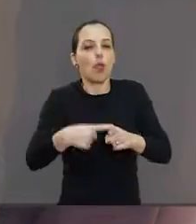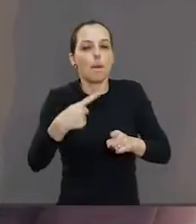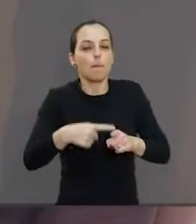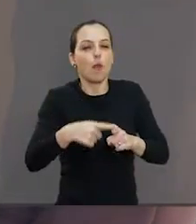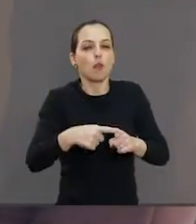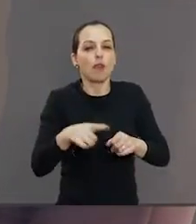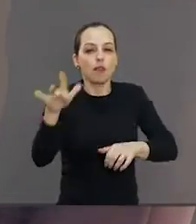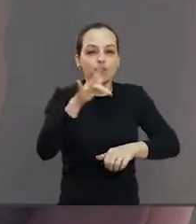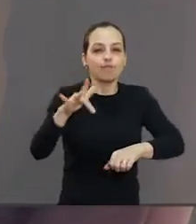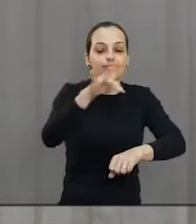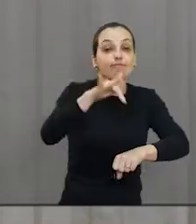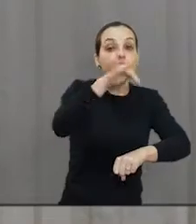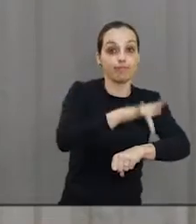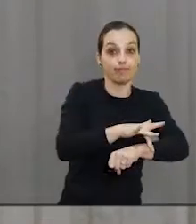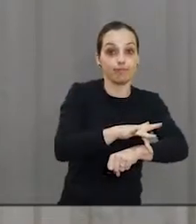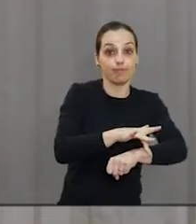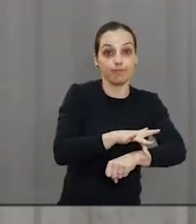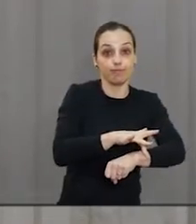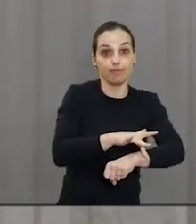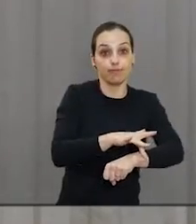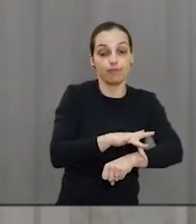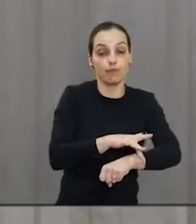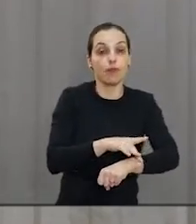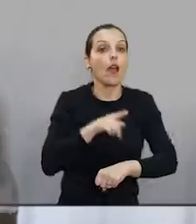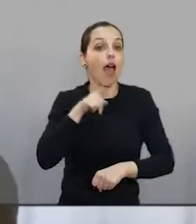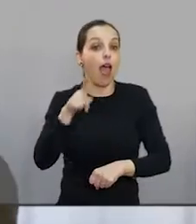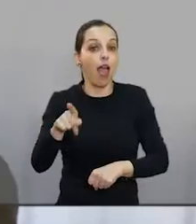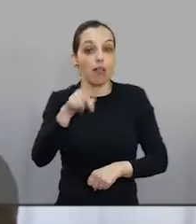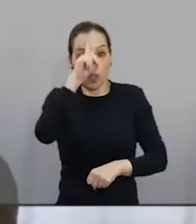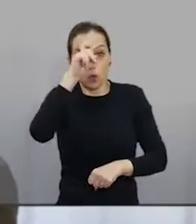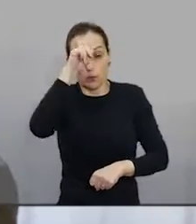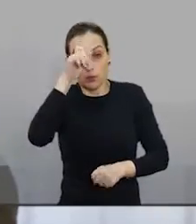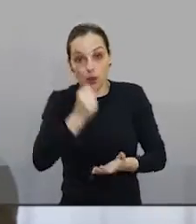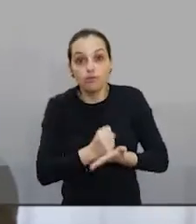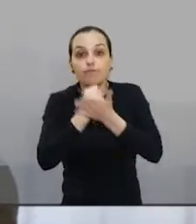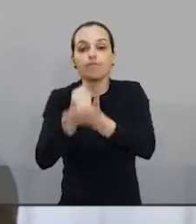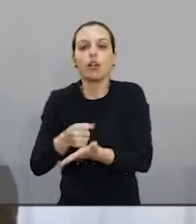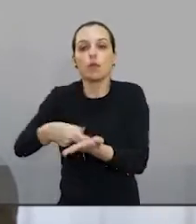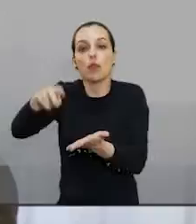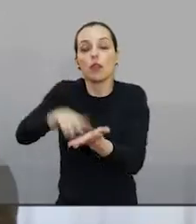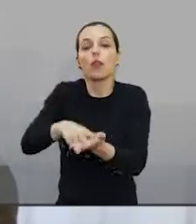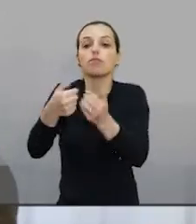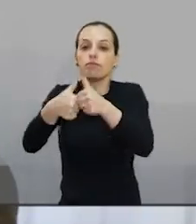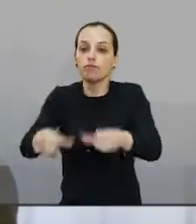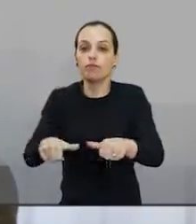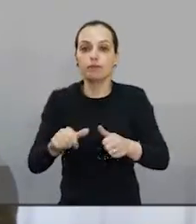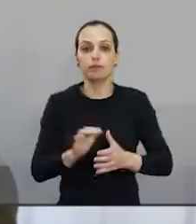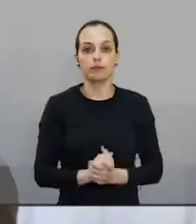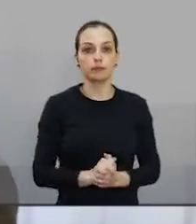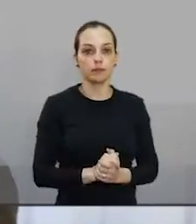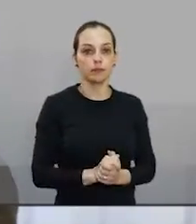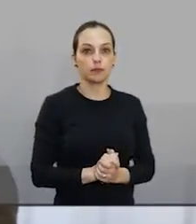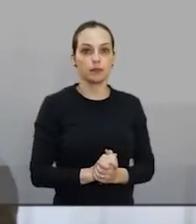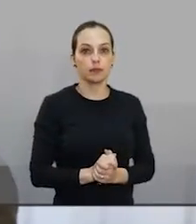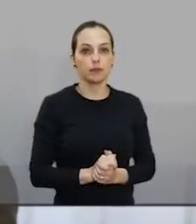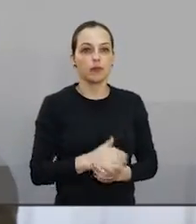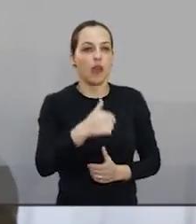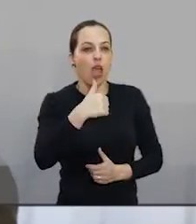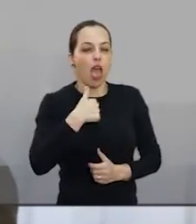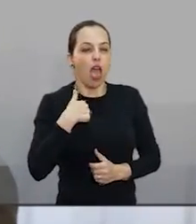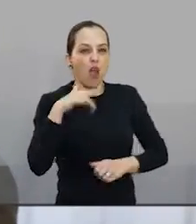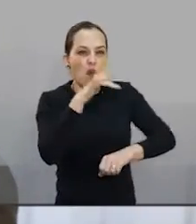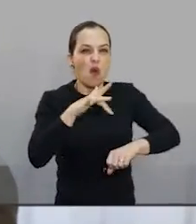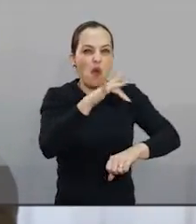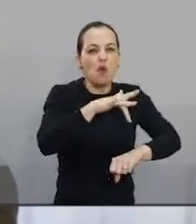ano, ela precisou inclusive ser internada. Dessa vez foi assim, também foi que nem uma